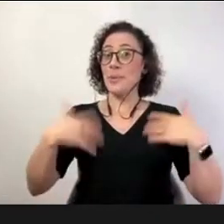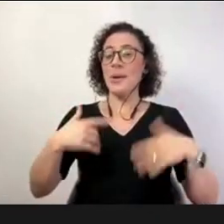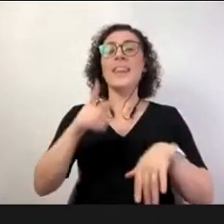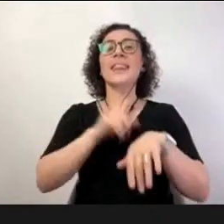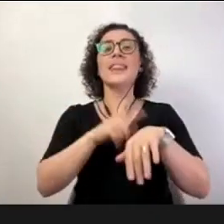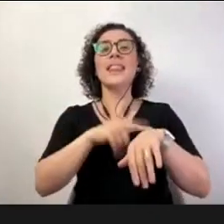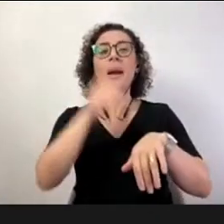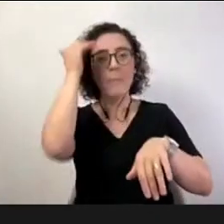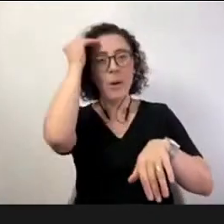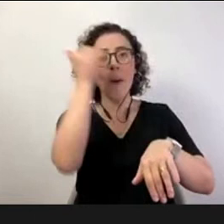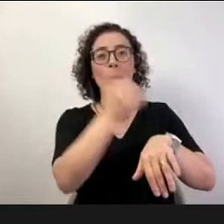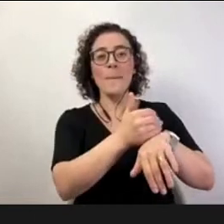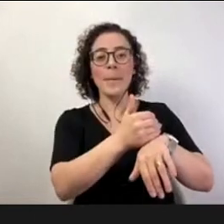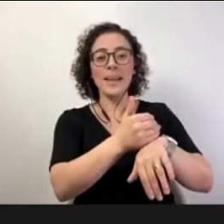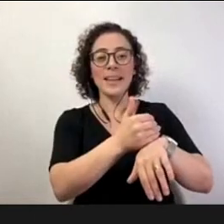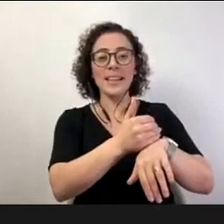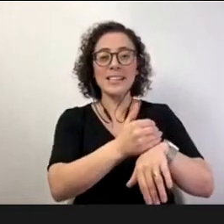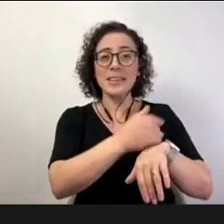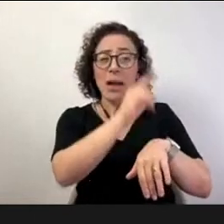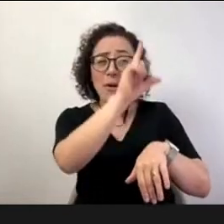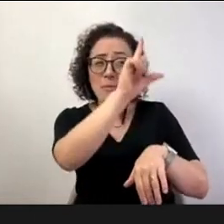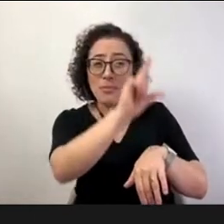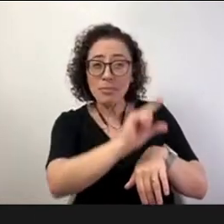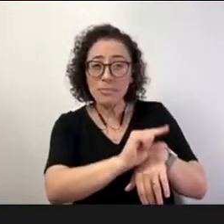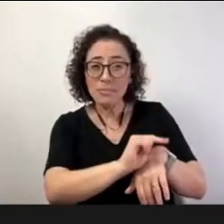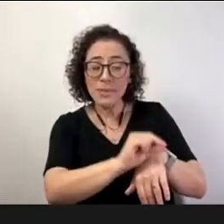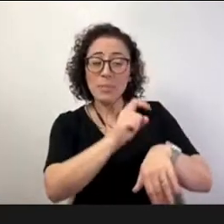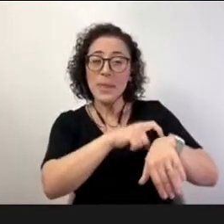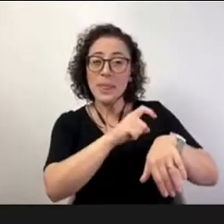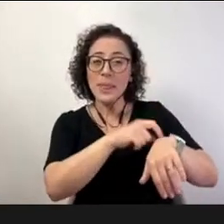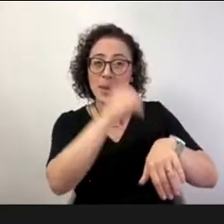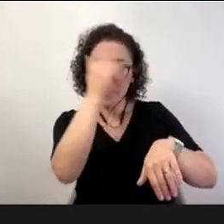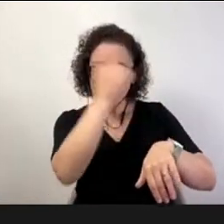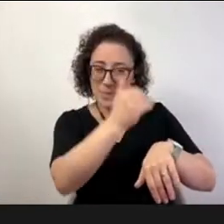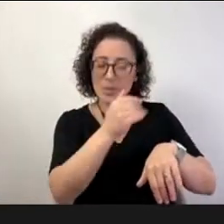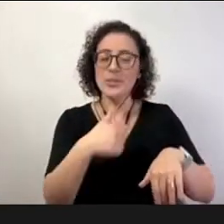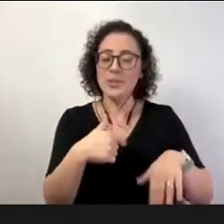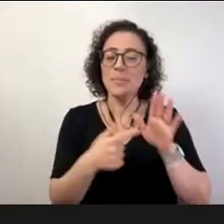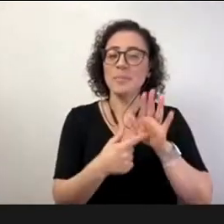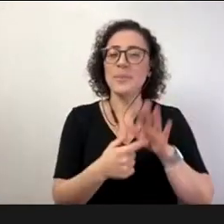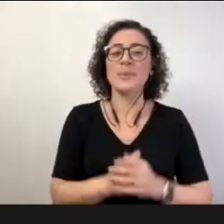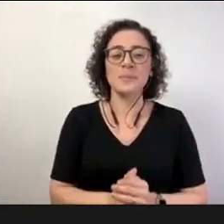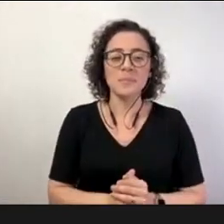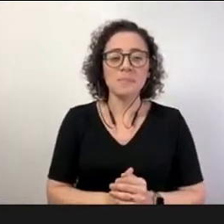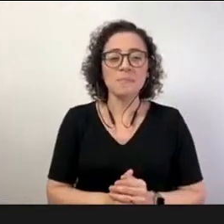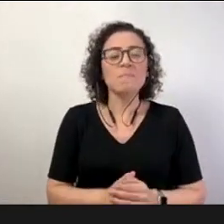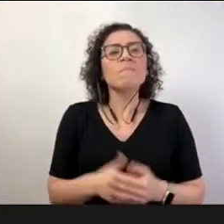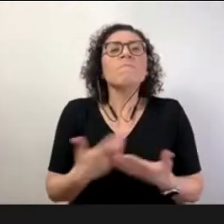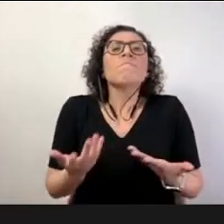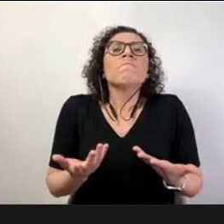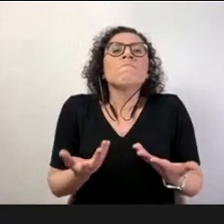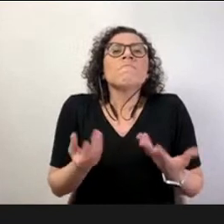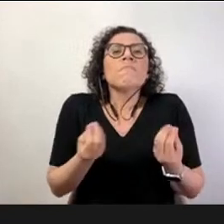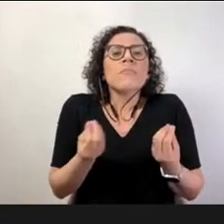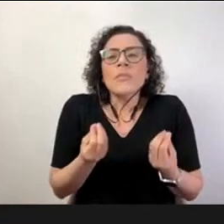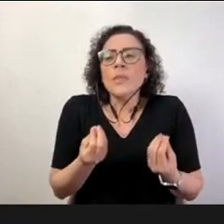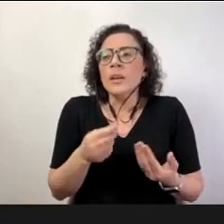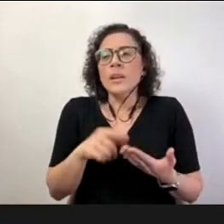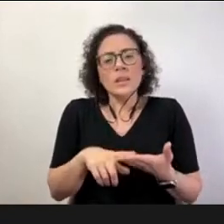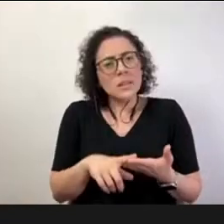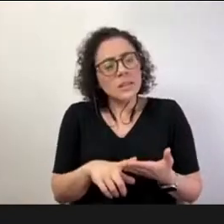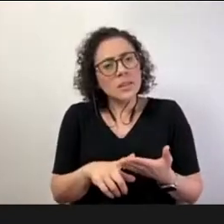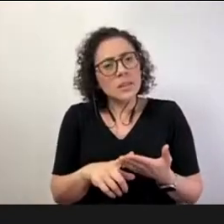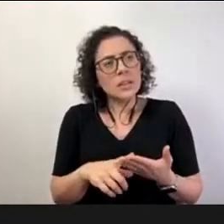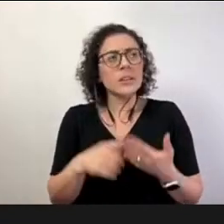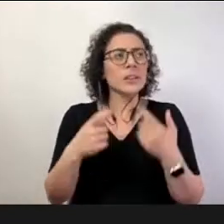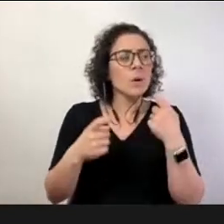tempo e está mesmo a chegar ao fim gostava de vos dizer que na formação de professores eu penso que é preciso ter várias preocupações quando